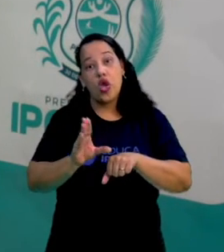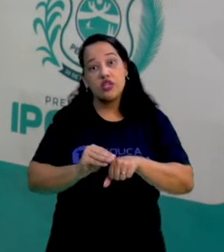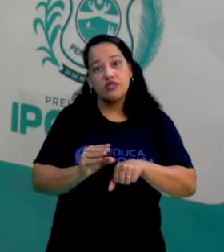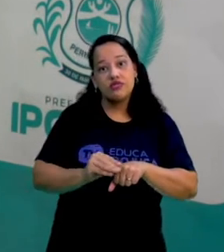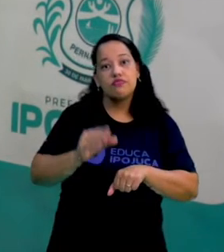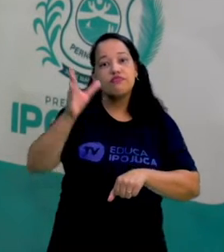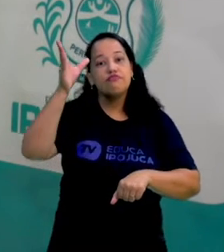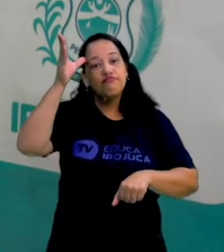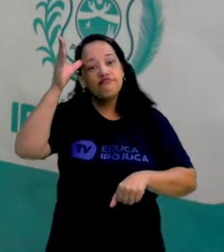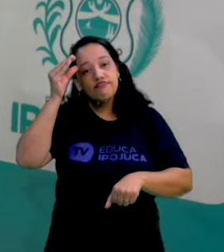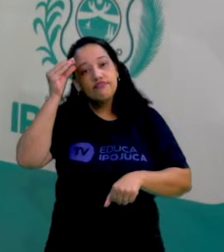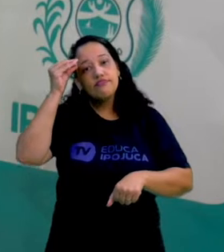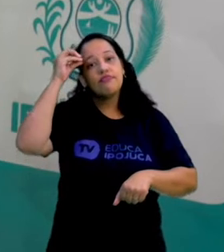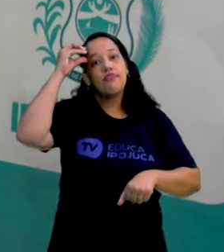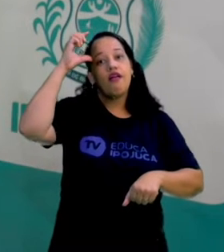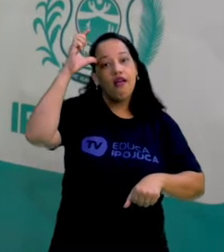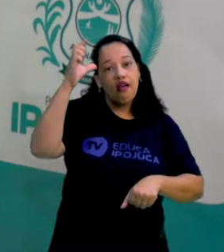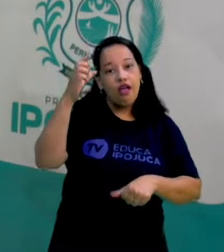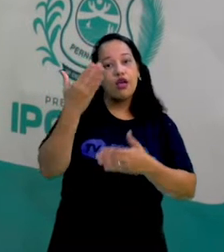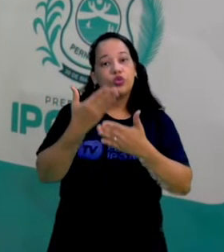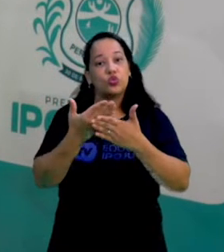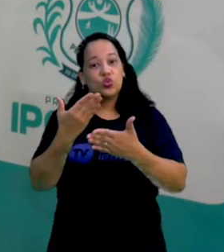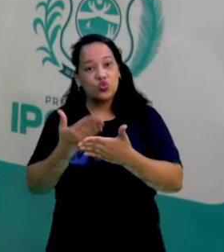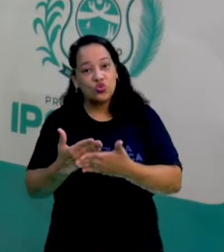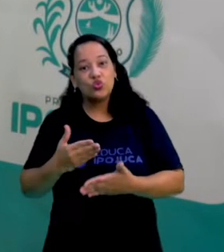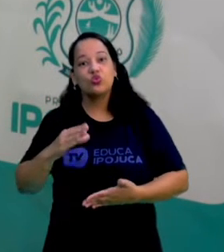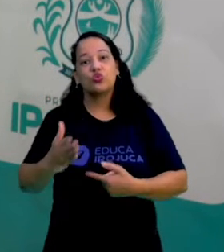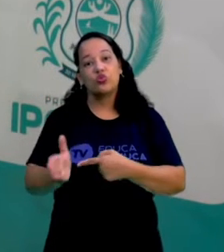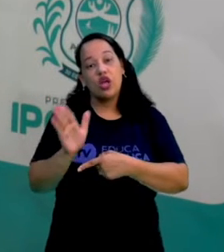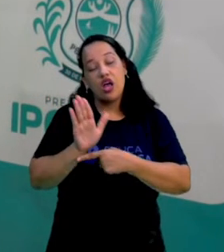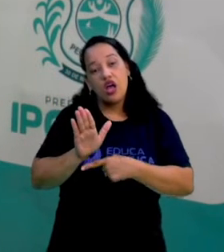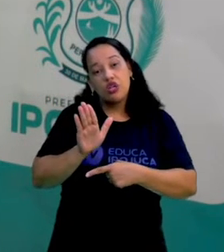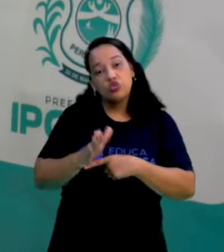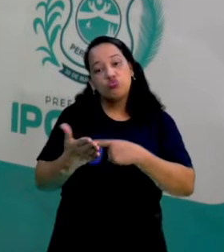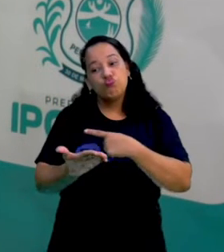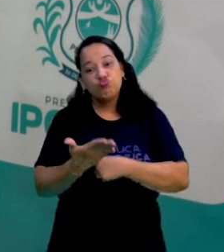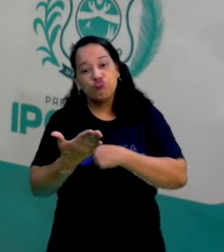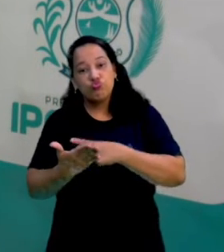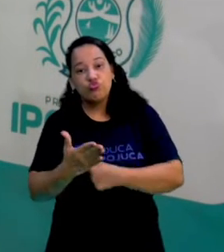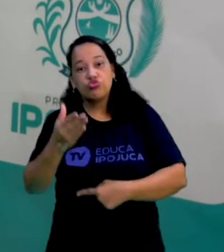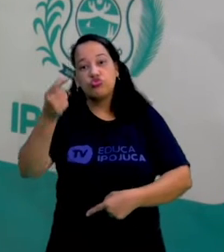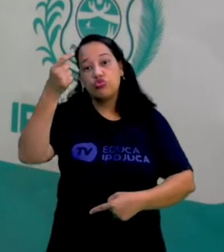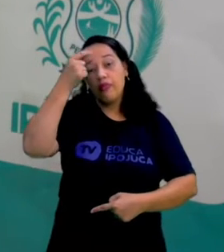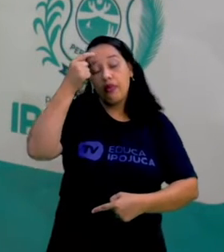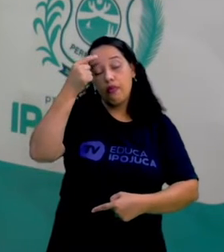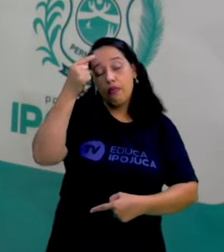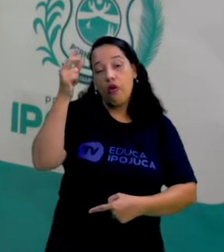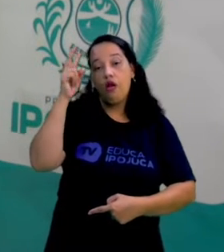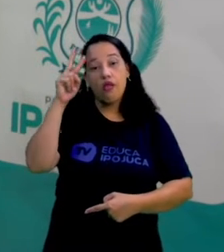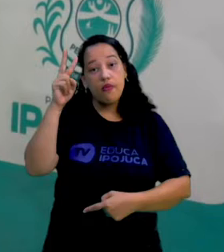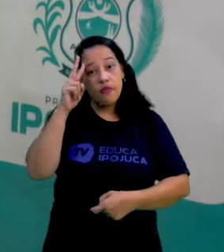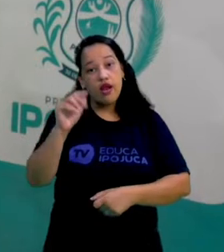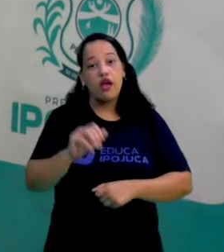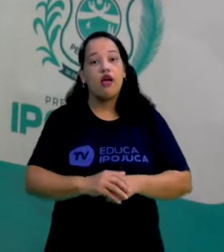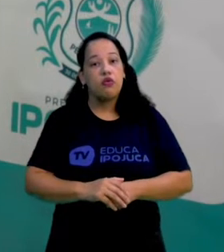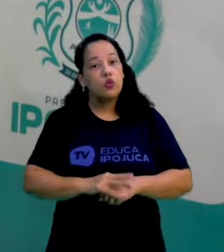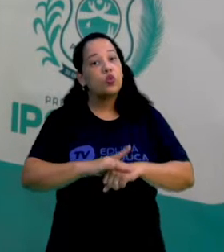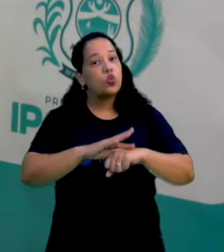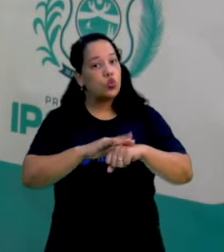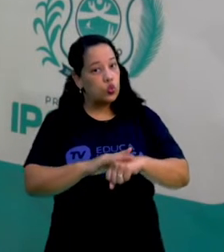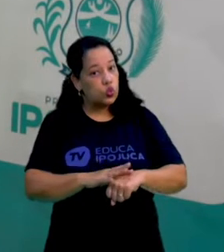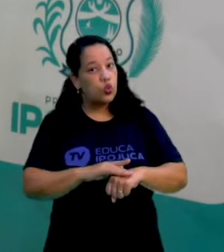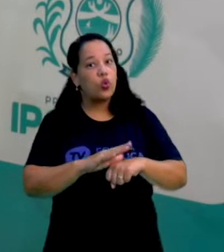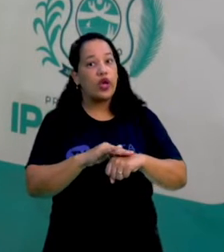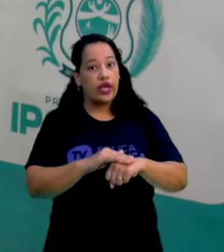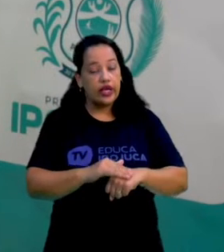rende melhor no nosso trabalho, no nosso estudo, né? Ajuda na questão da memória. Então, algumas doenças também,